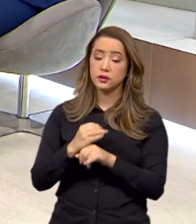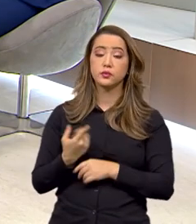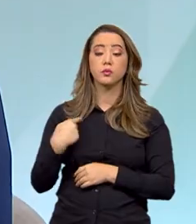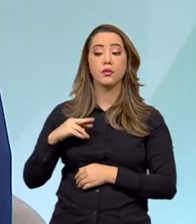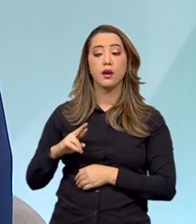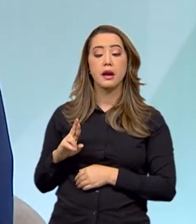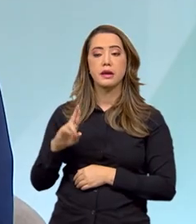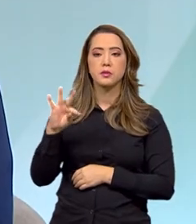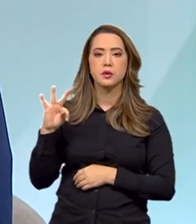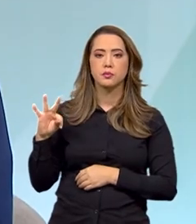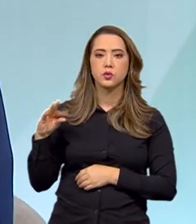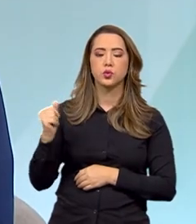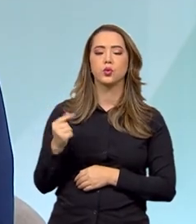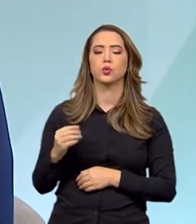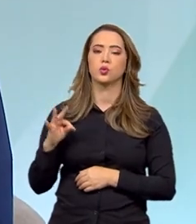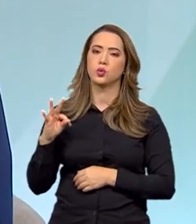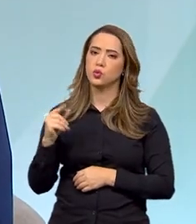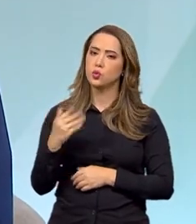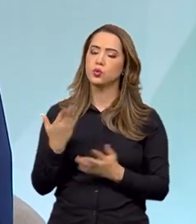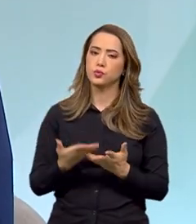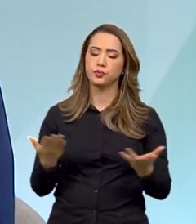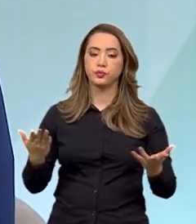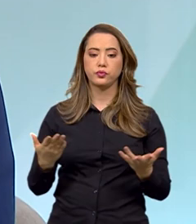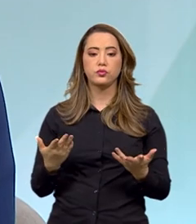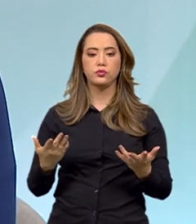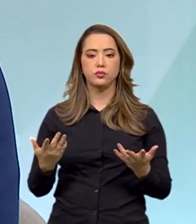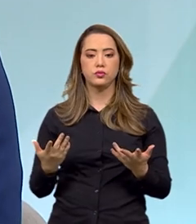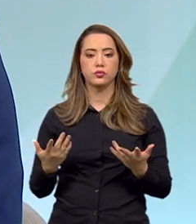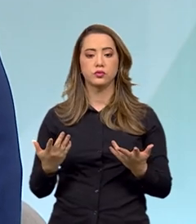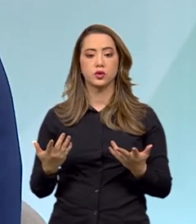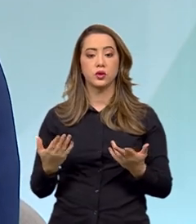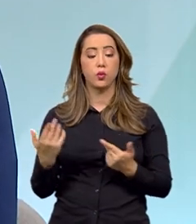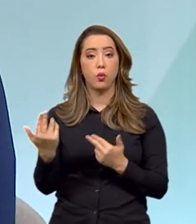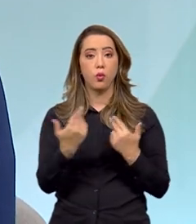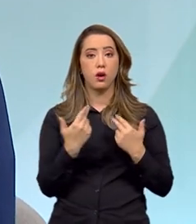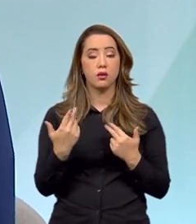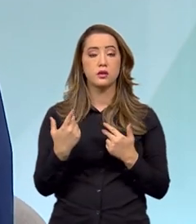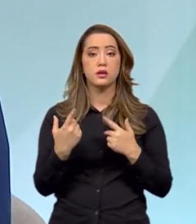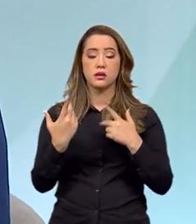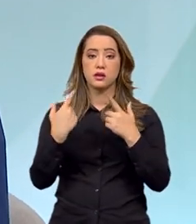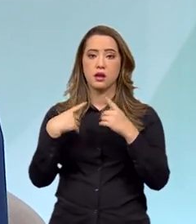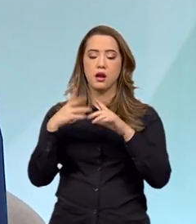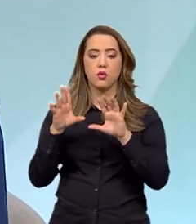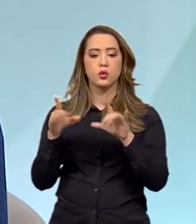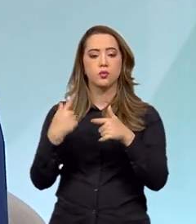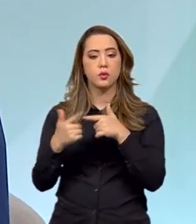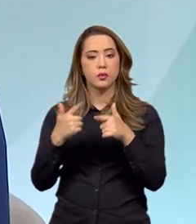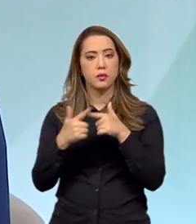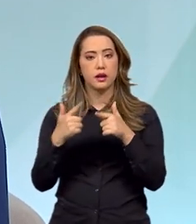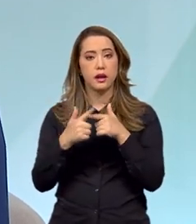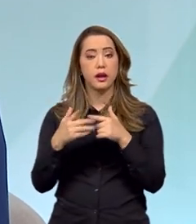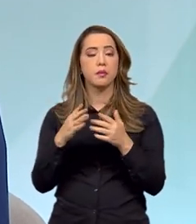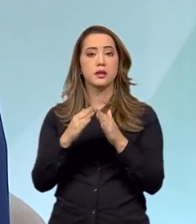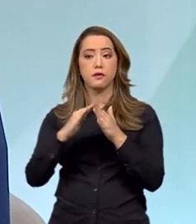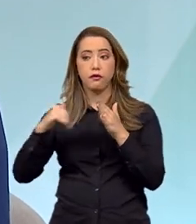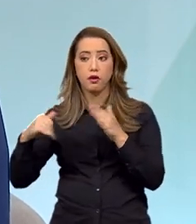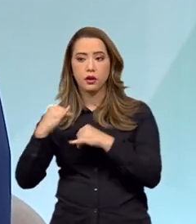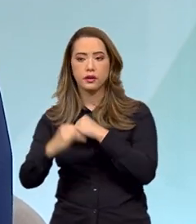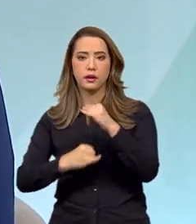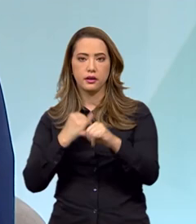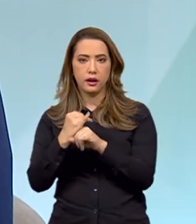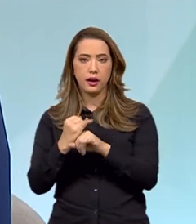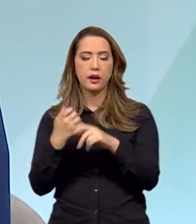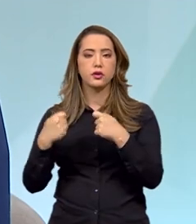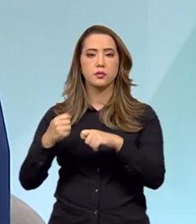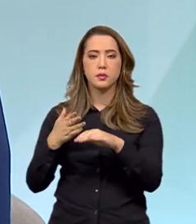responsabilidade é de todos. Como as violações offline, as violações online, nós também precisamos ter o engajamento